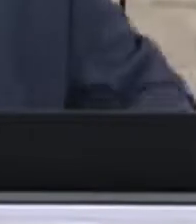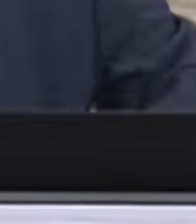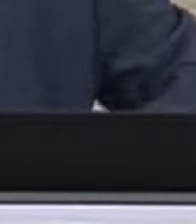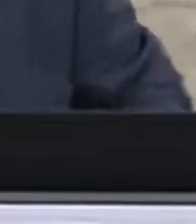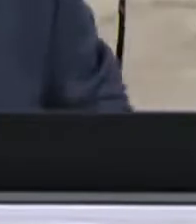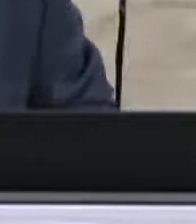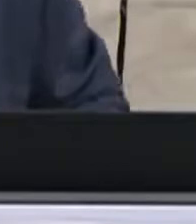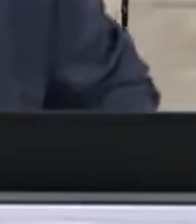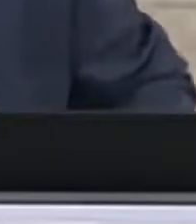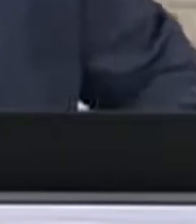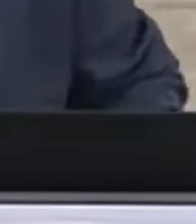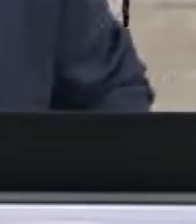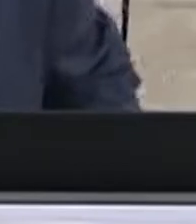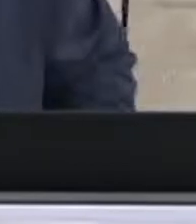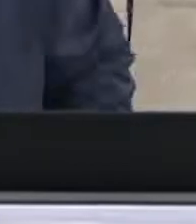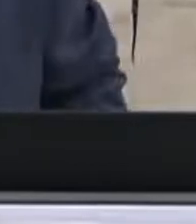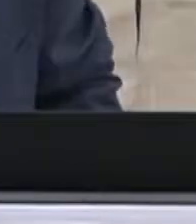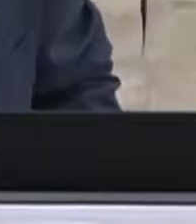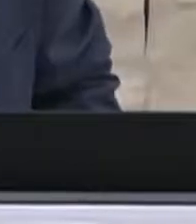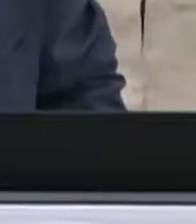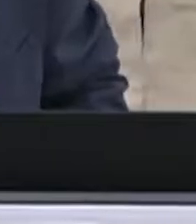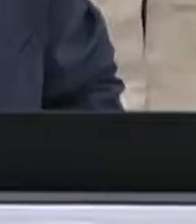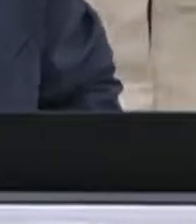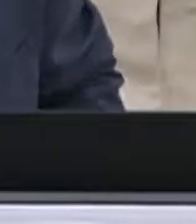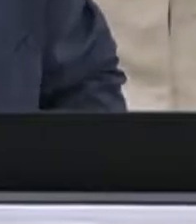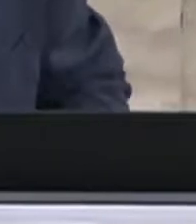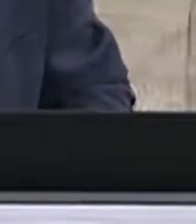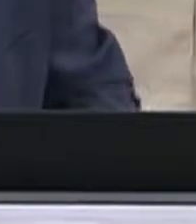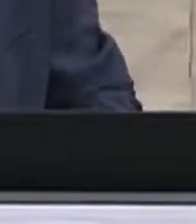Boa tarde a todos e todas,